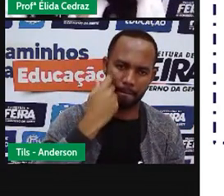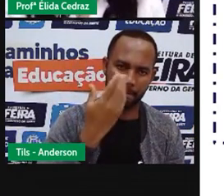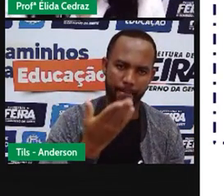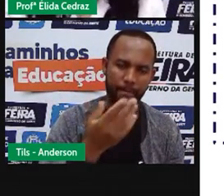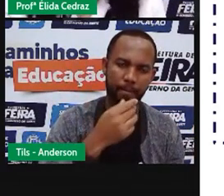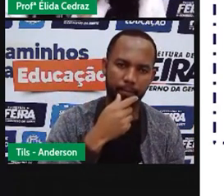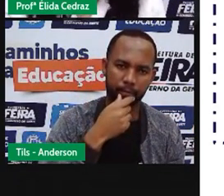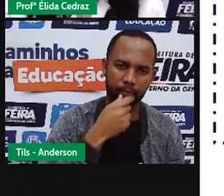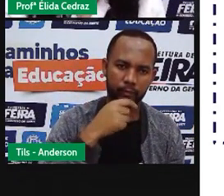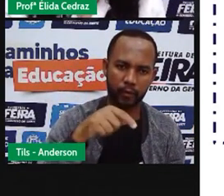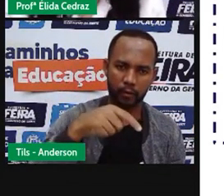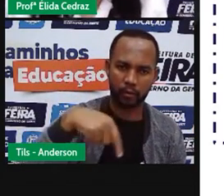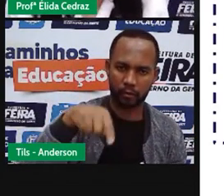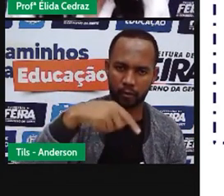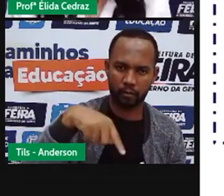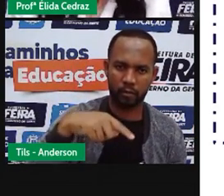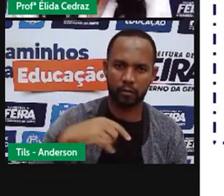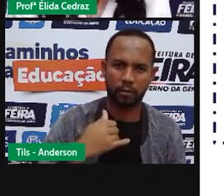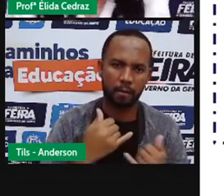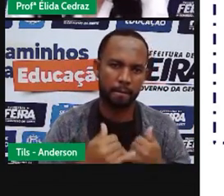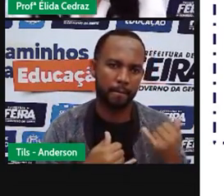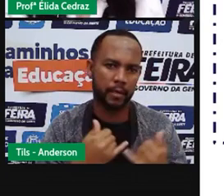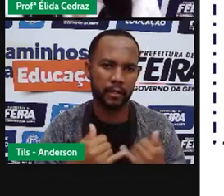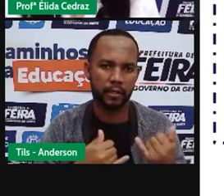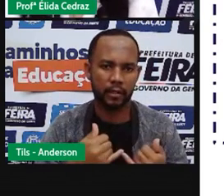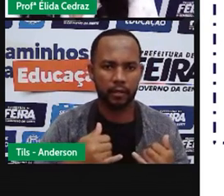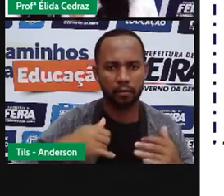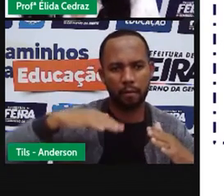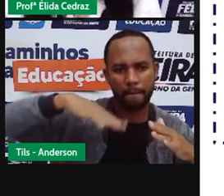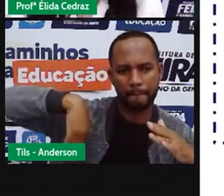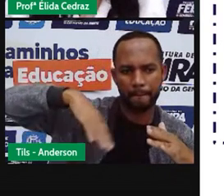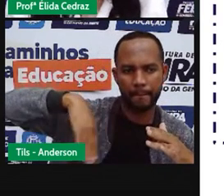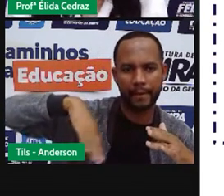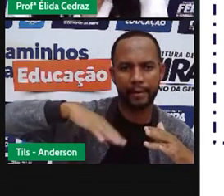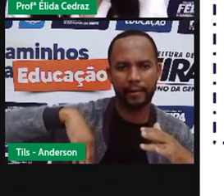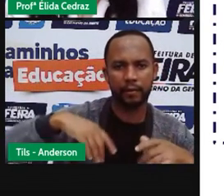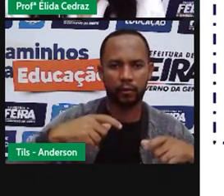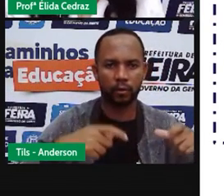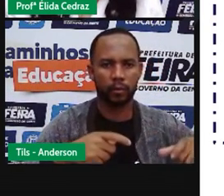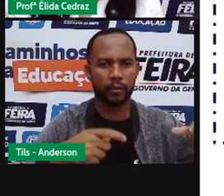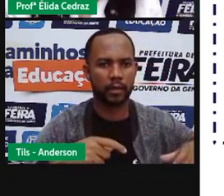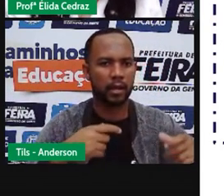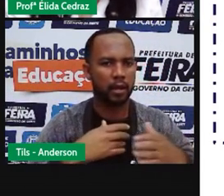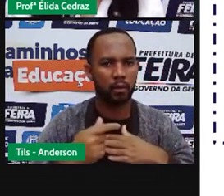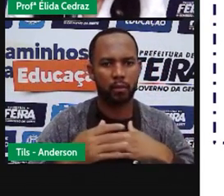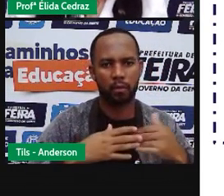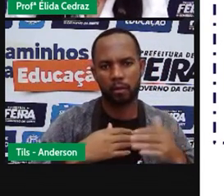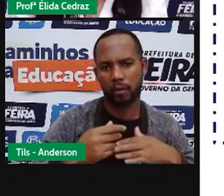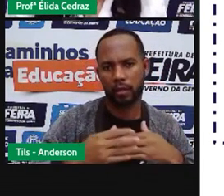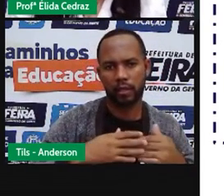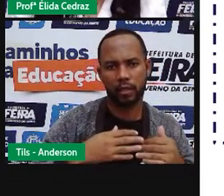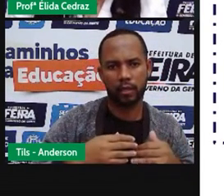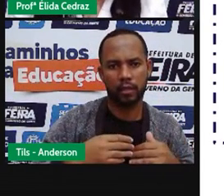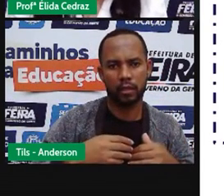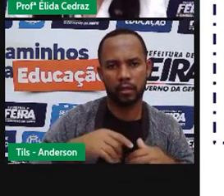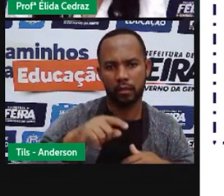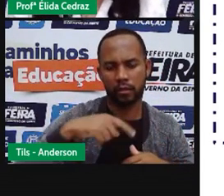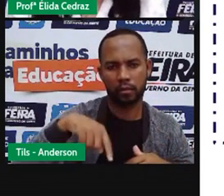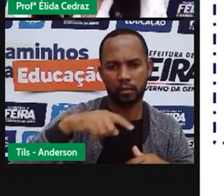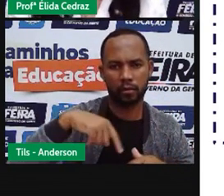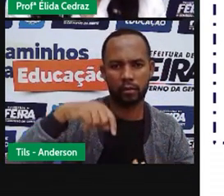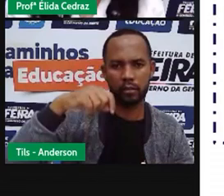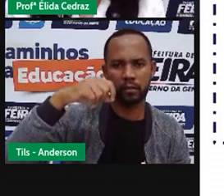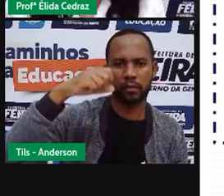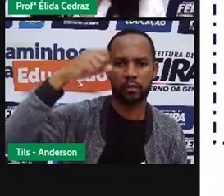Quando nós estamos brincando, seja na praia, seja no quintal, na varanda, e nós recebemos uma ponte de